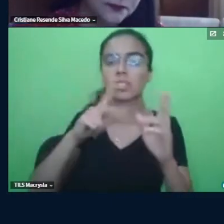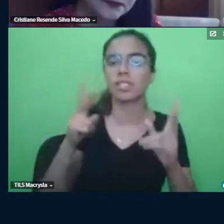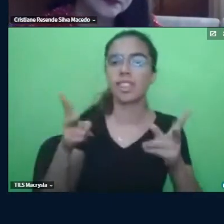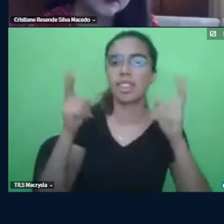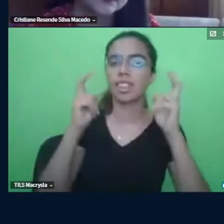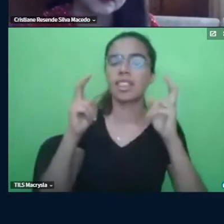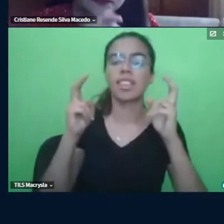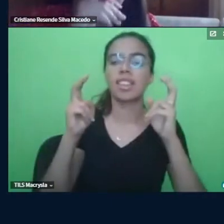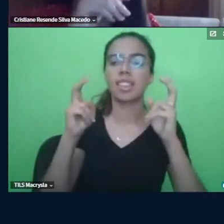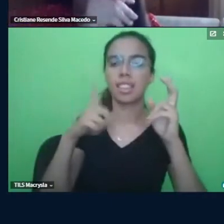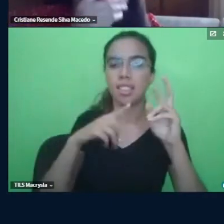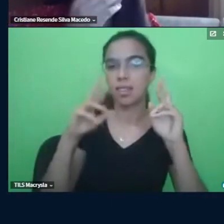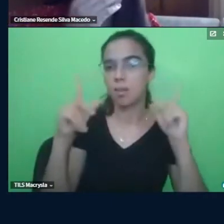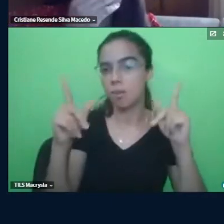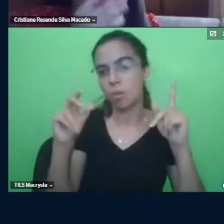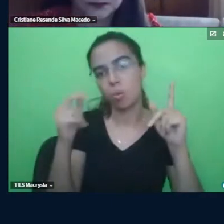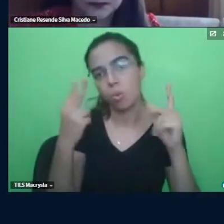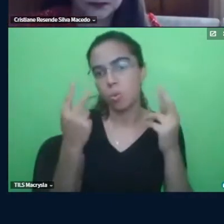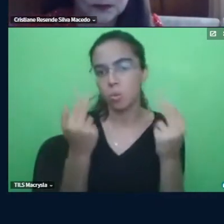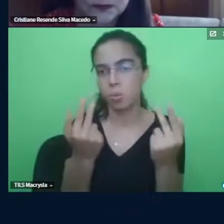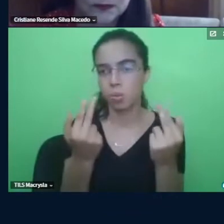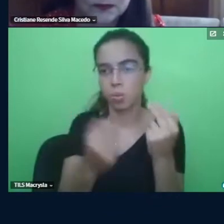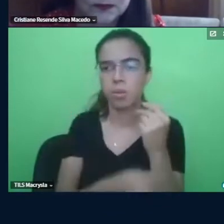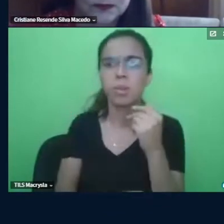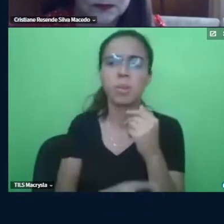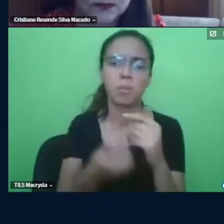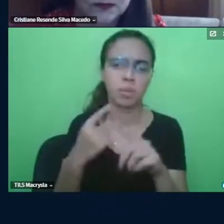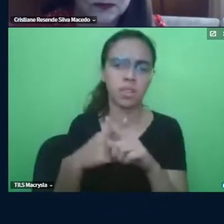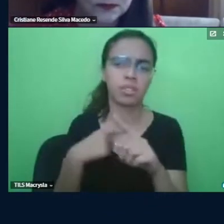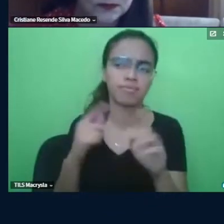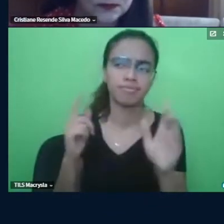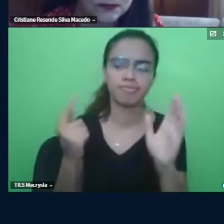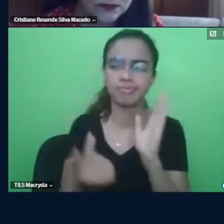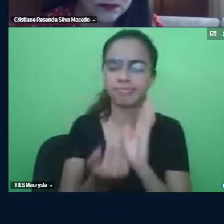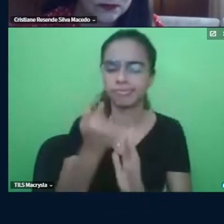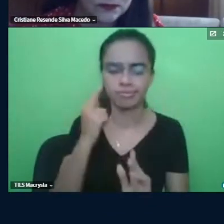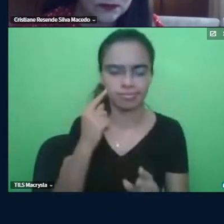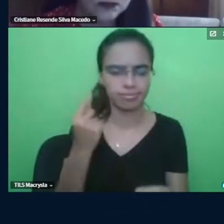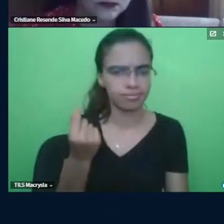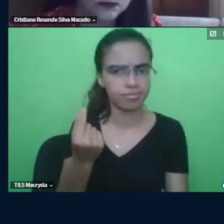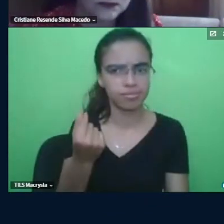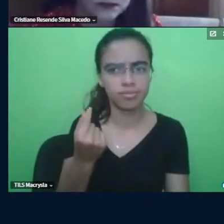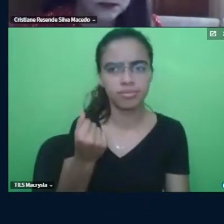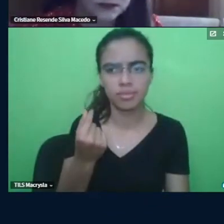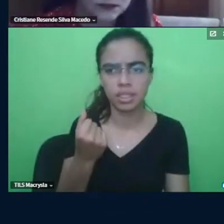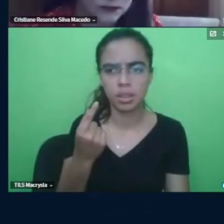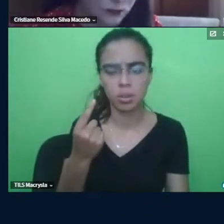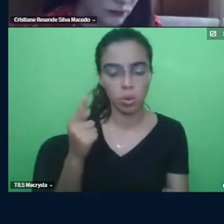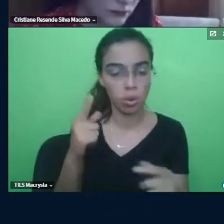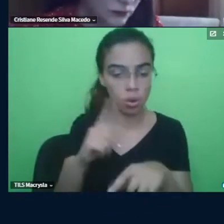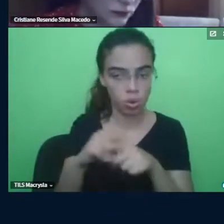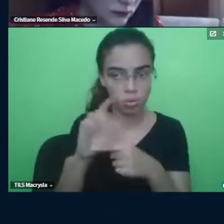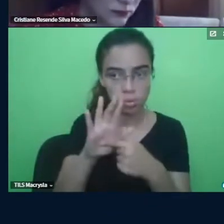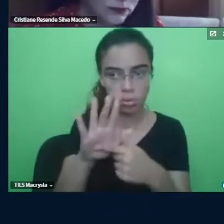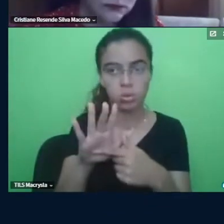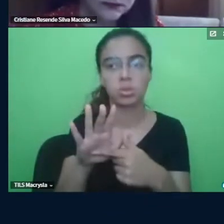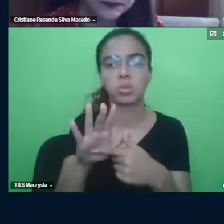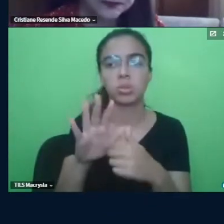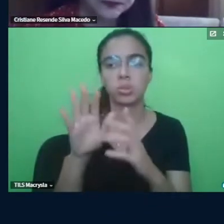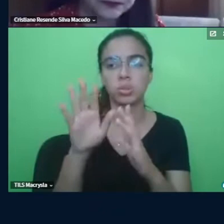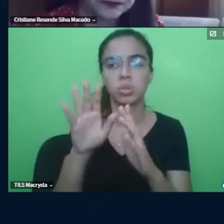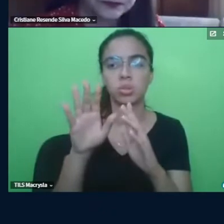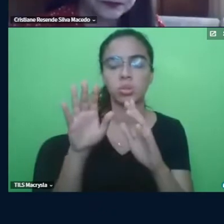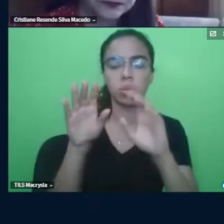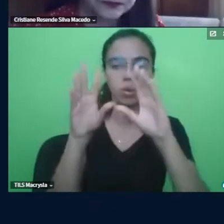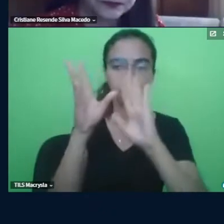esse foi um questionamento que eu tive na hora de você apresentar os dados porque algumas perguntas que eu que eu fui fazendo ao